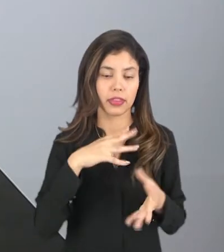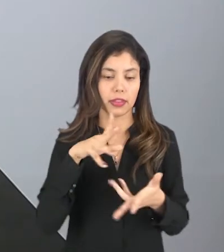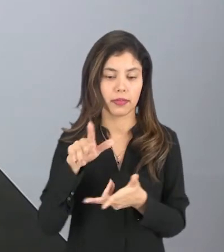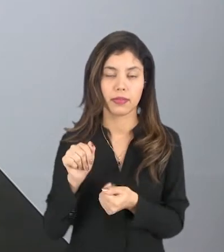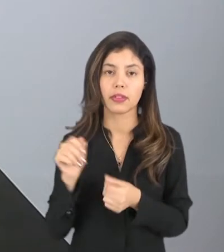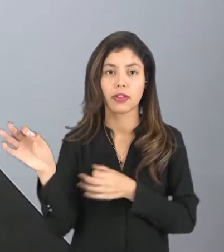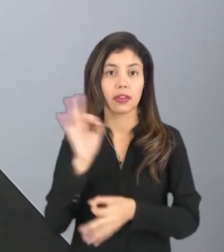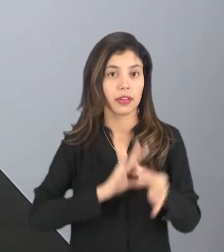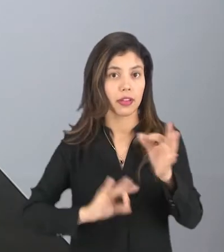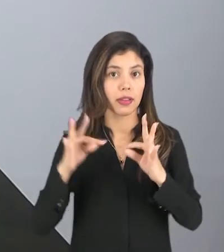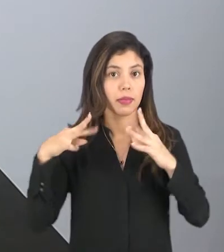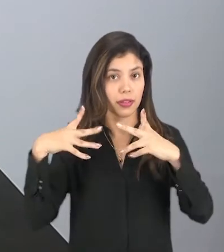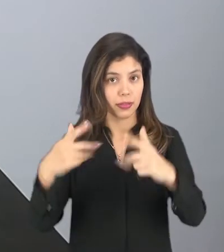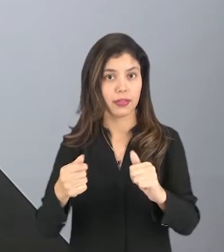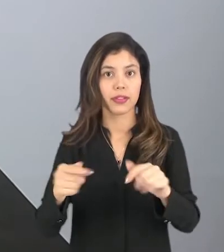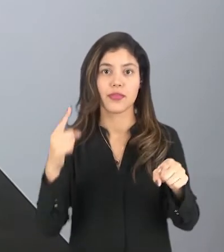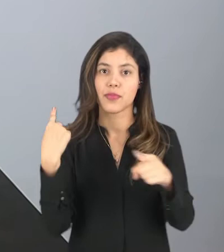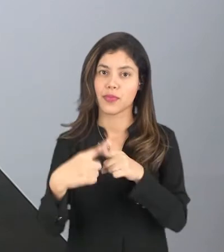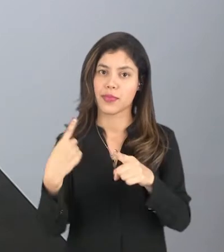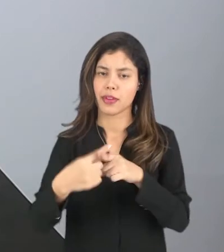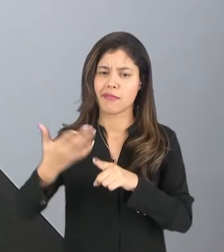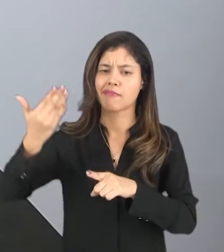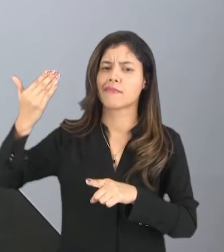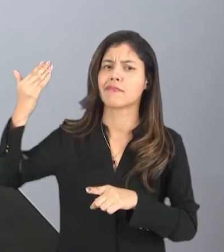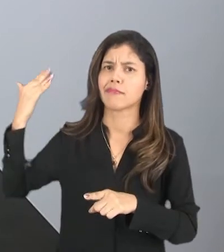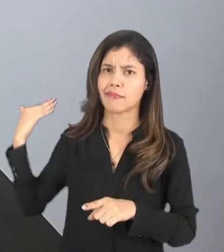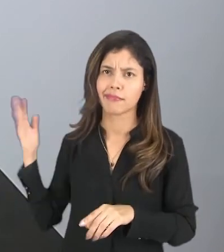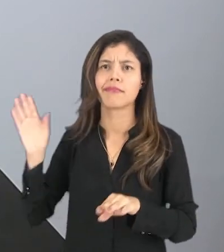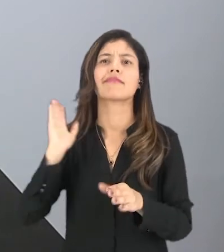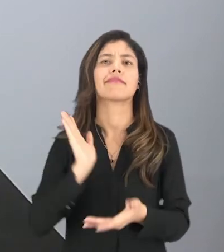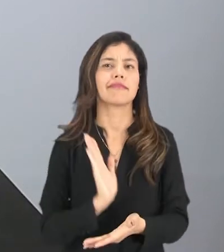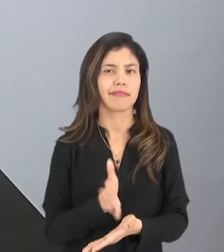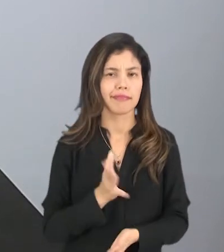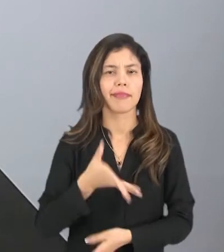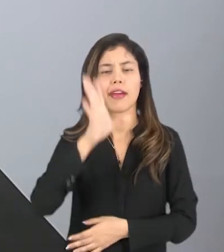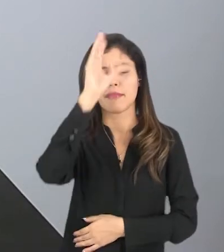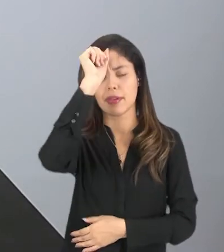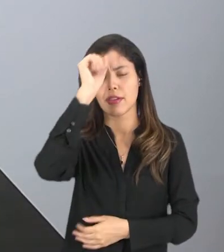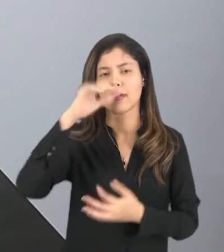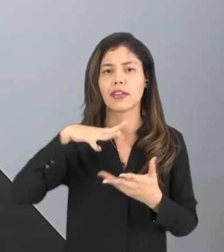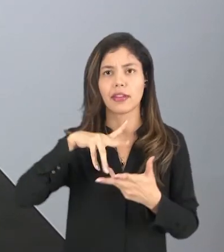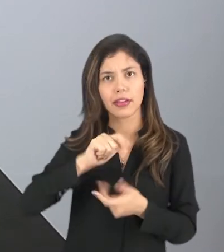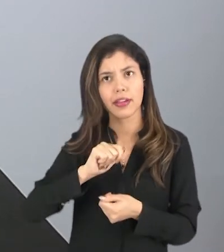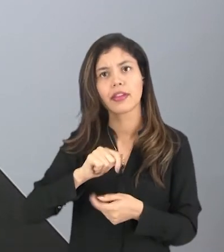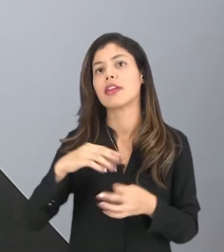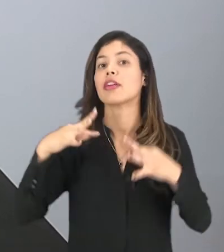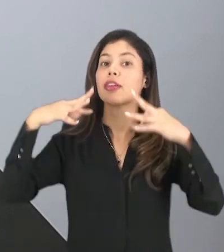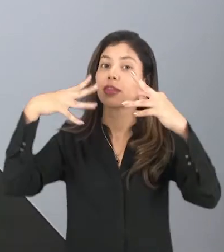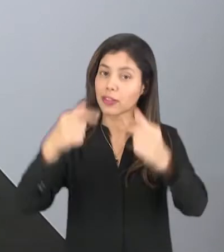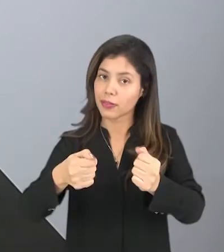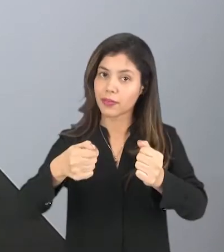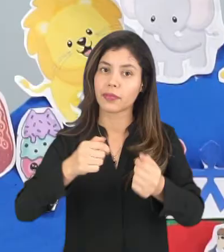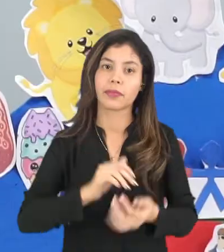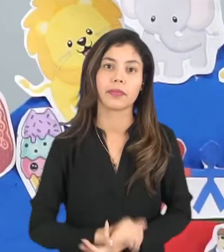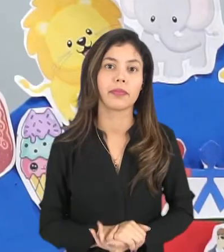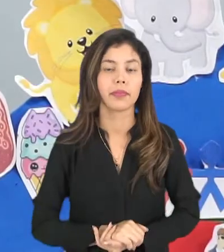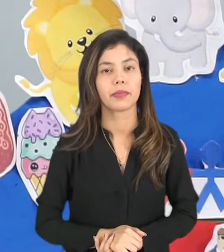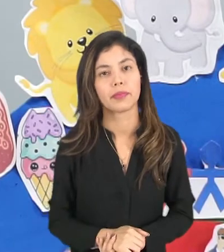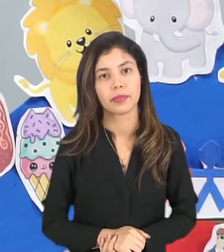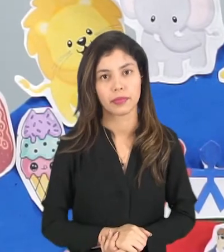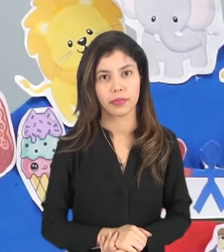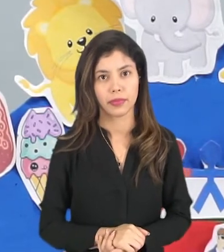preparado para todos, porque desde cedo, eles aprendem que o mundinho é de todos.